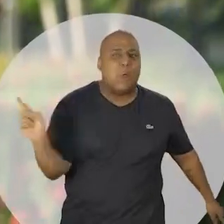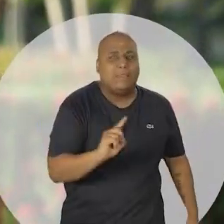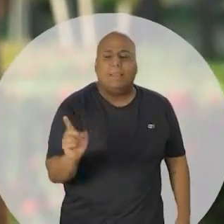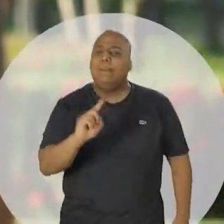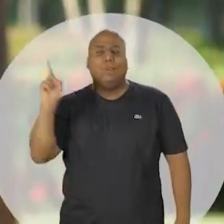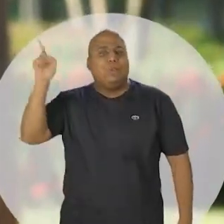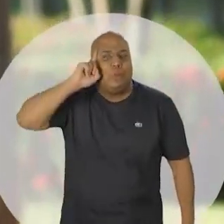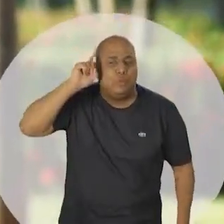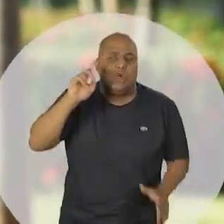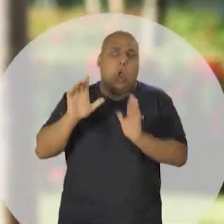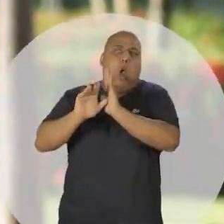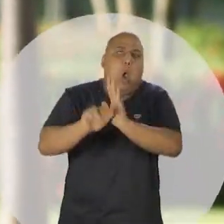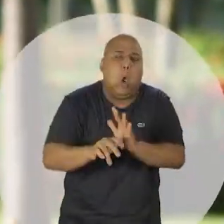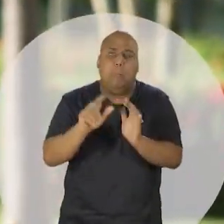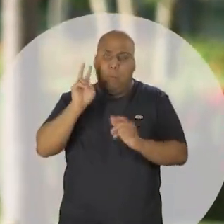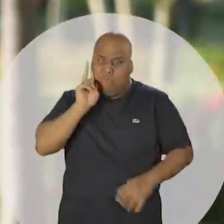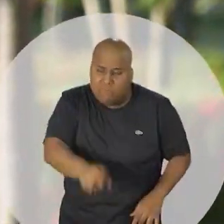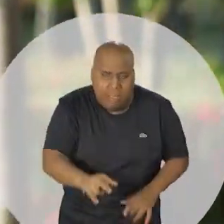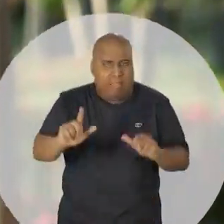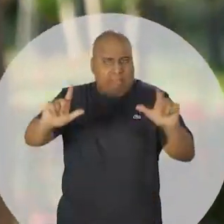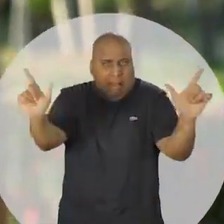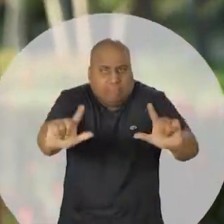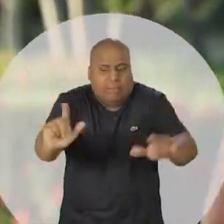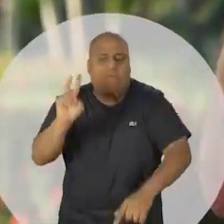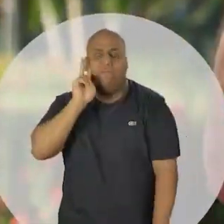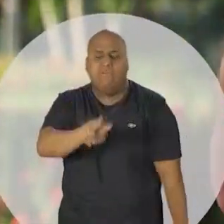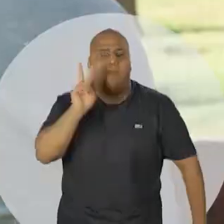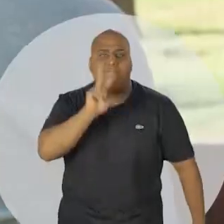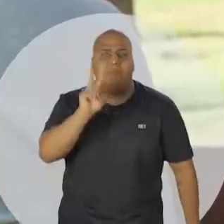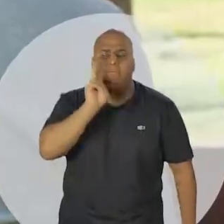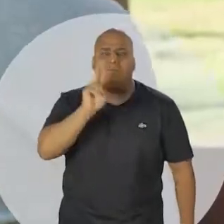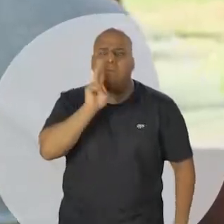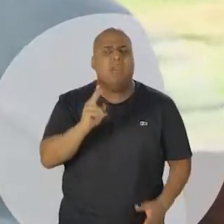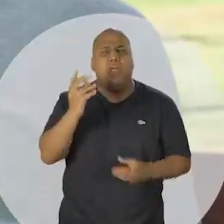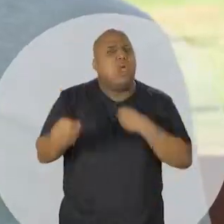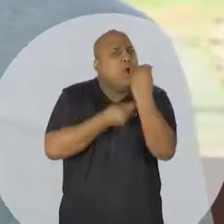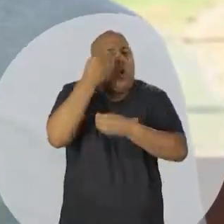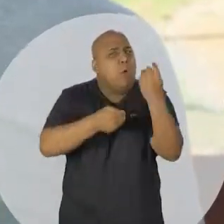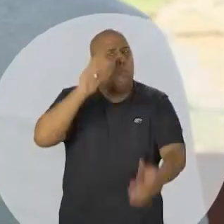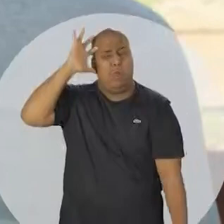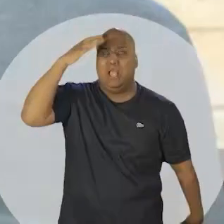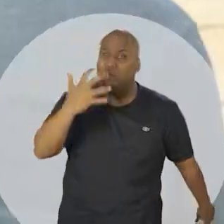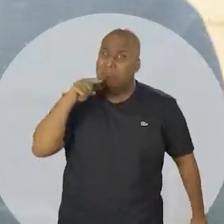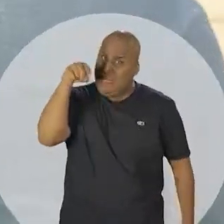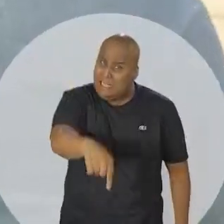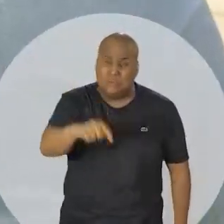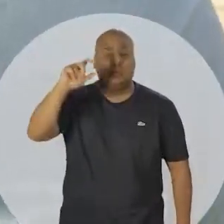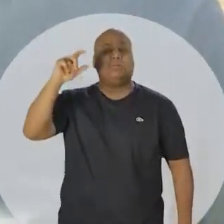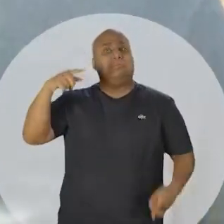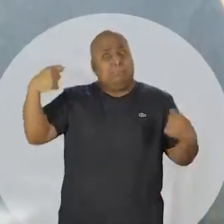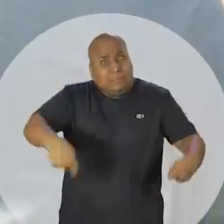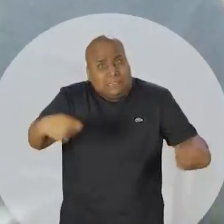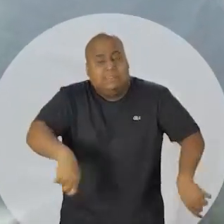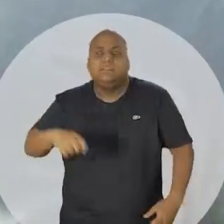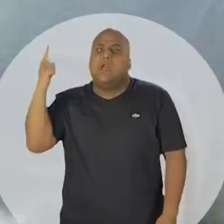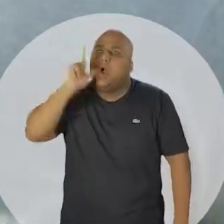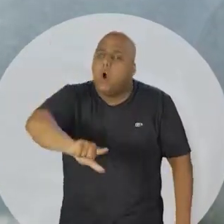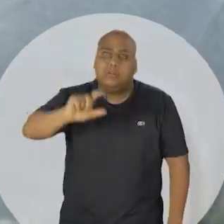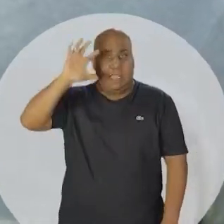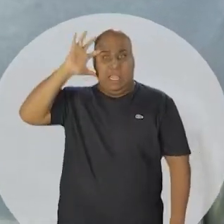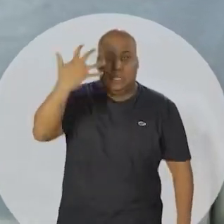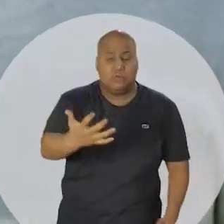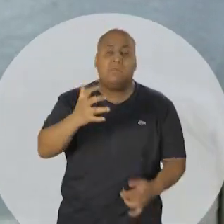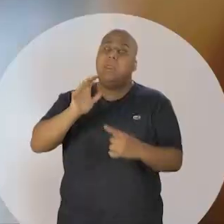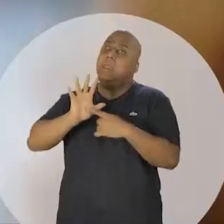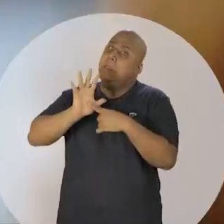tem a notícia todo dia da roubalheira, da corrupção encastelada no centro do poder do país. Isso é uma coisa absolutamente grave